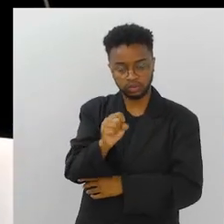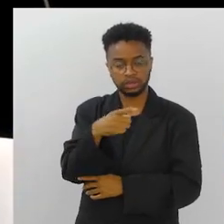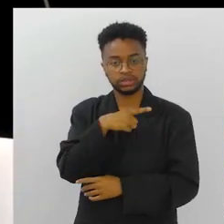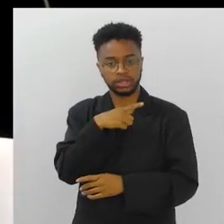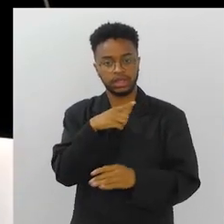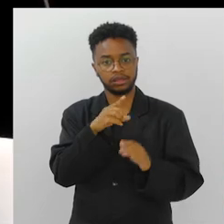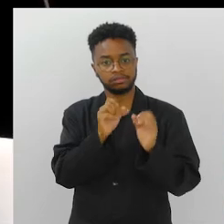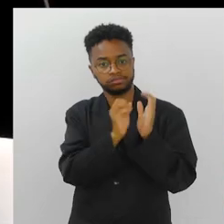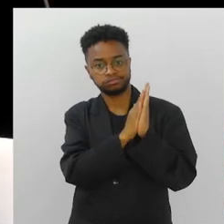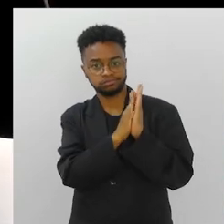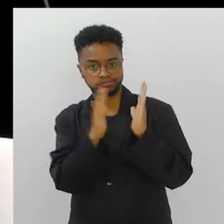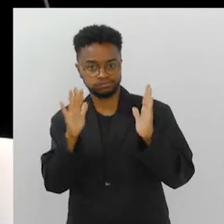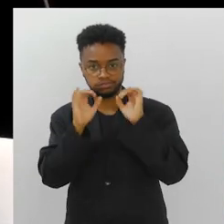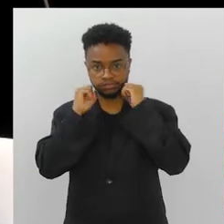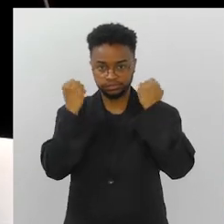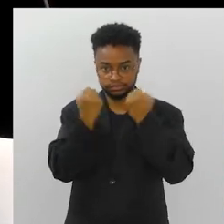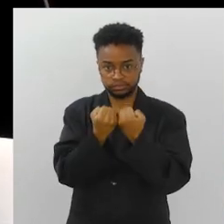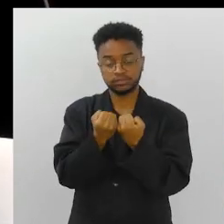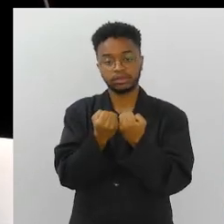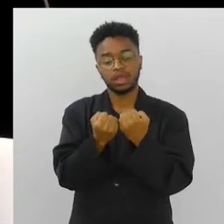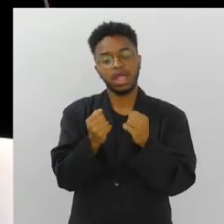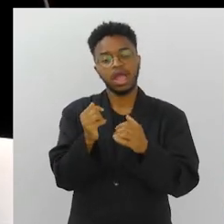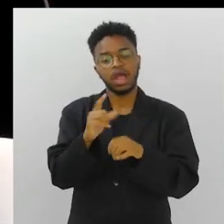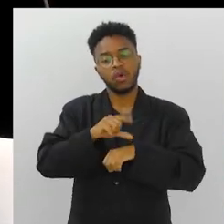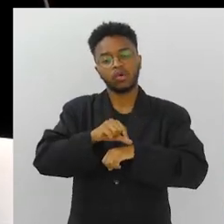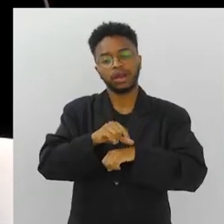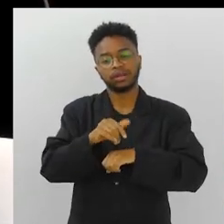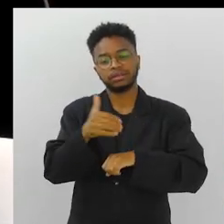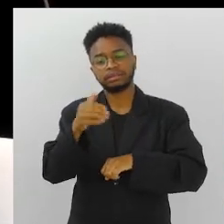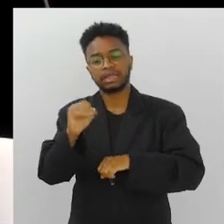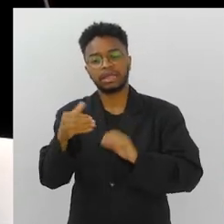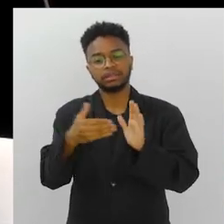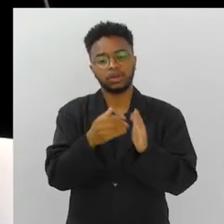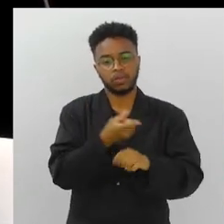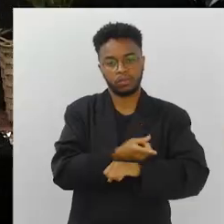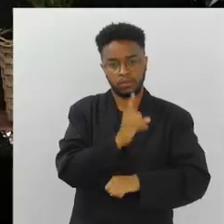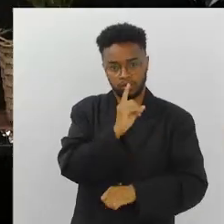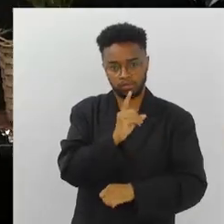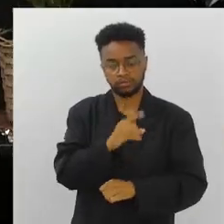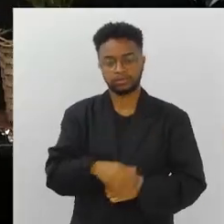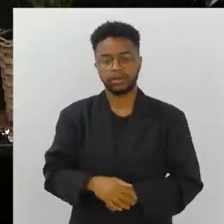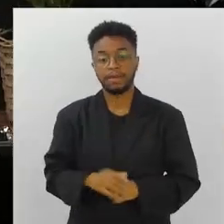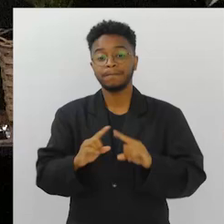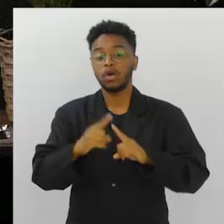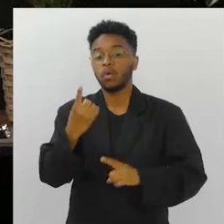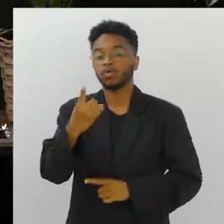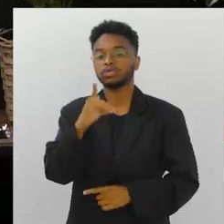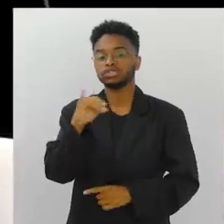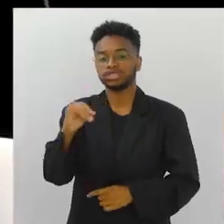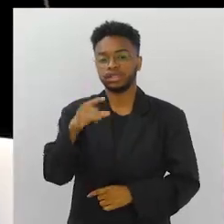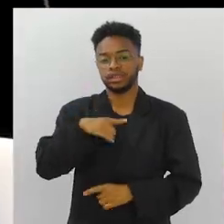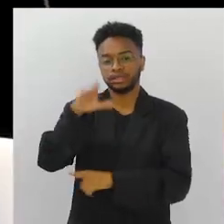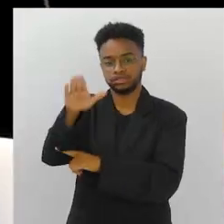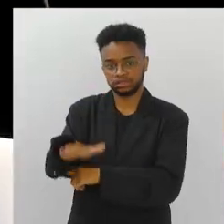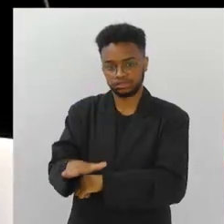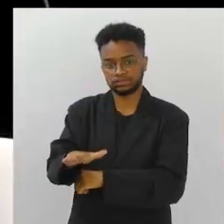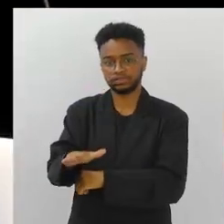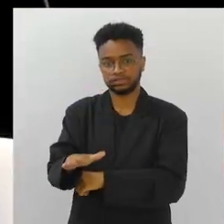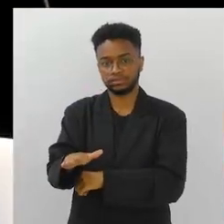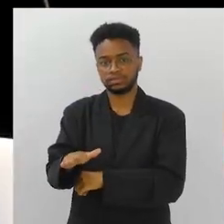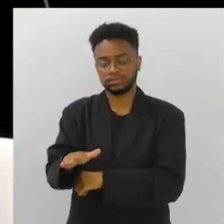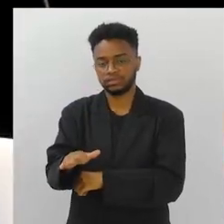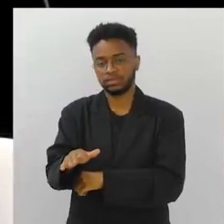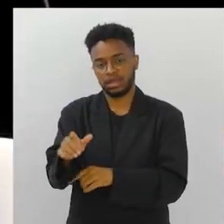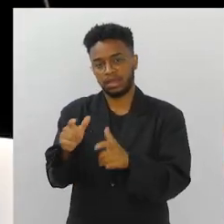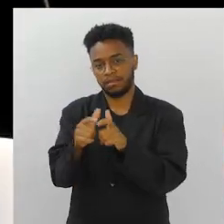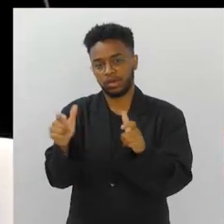jornada do fórum. Ela vai ser realizada, normalmente entre 10 horas e 13 horas, com exceção de um dia que vai ser a tarde,